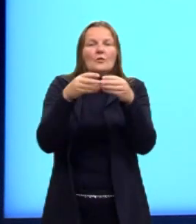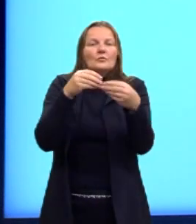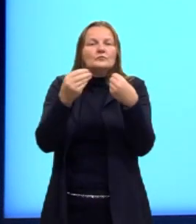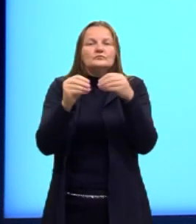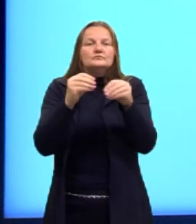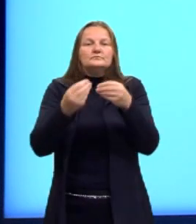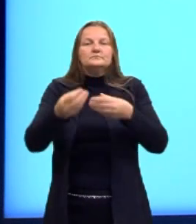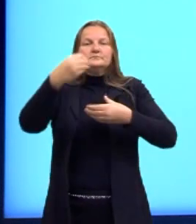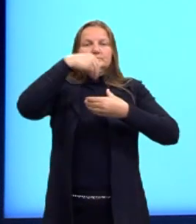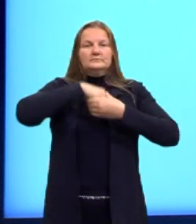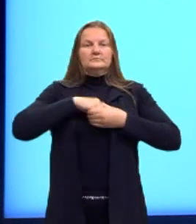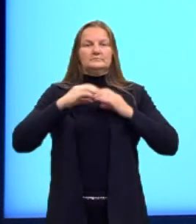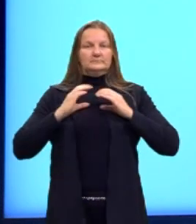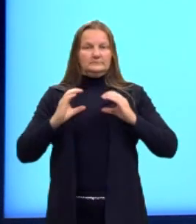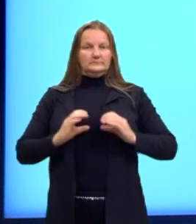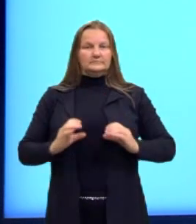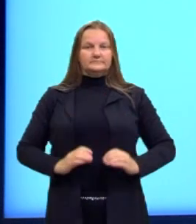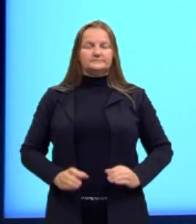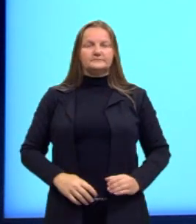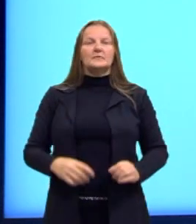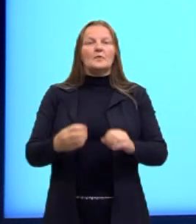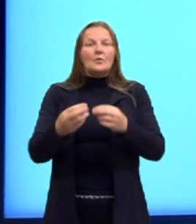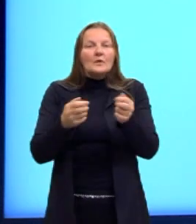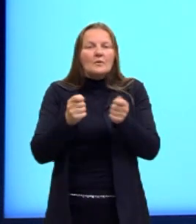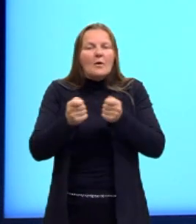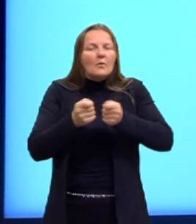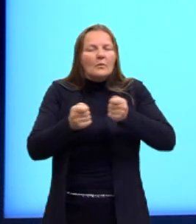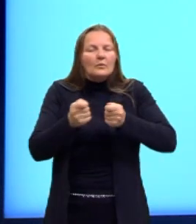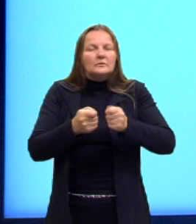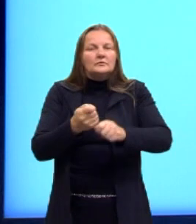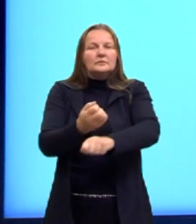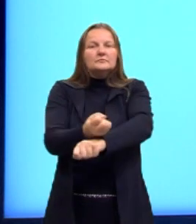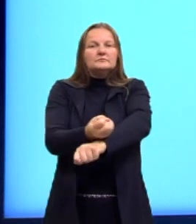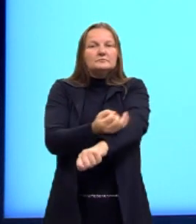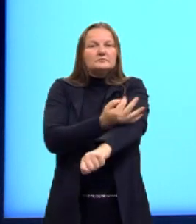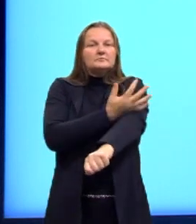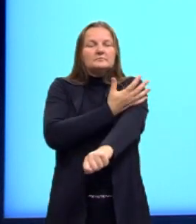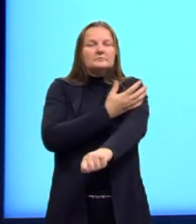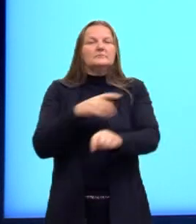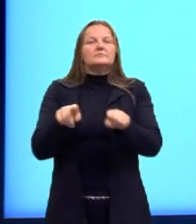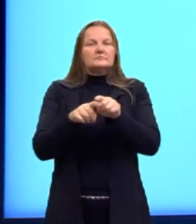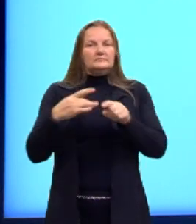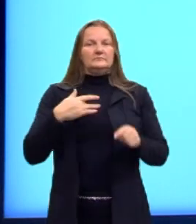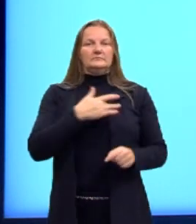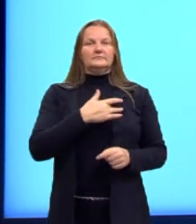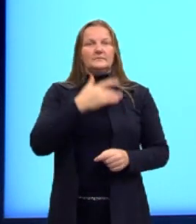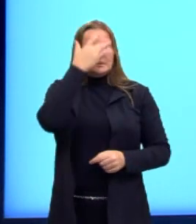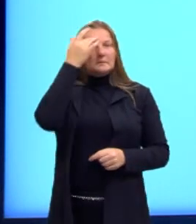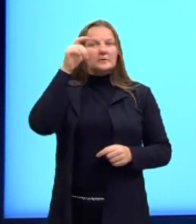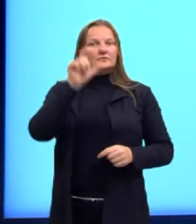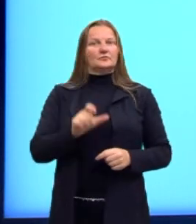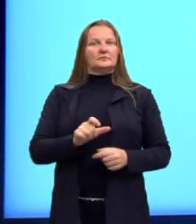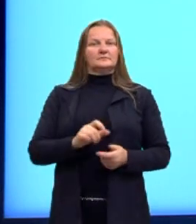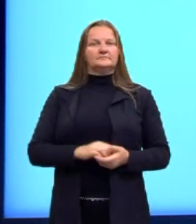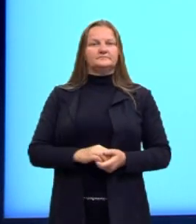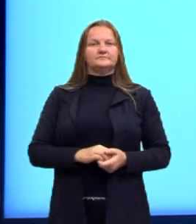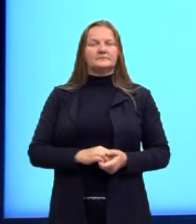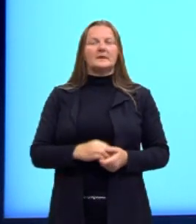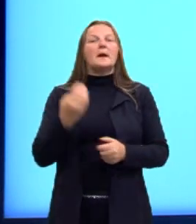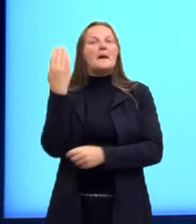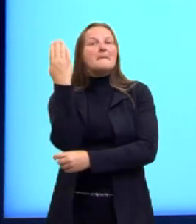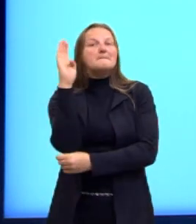responsáveis por regular o estado emocional e a saúde física das pessoas. Olha aí a nossa